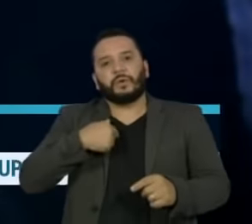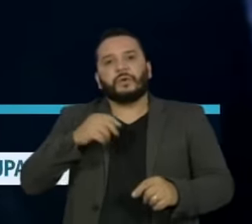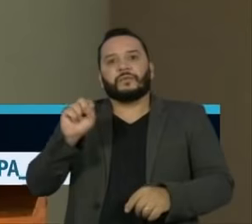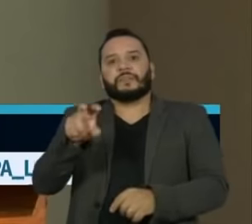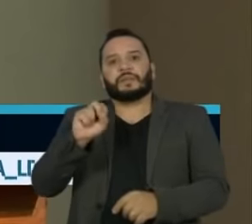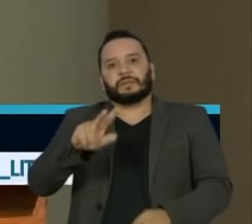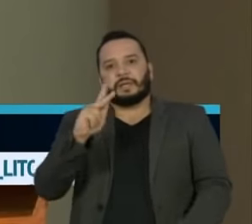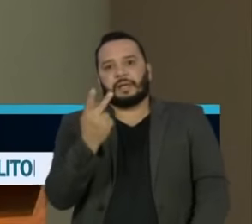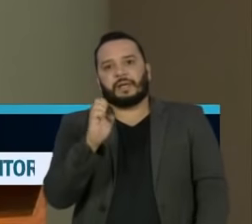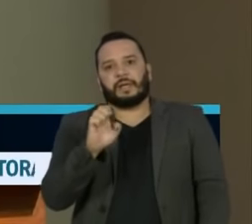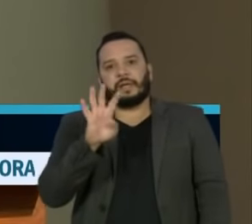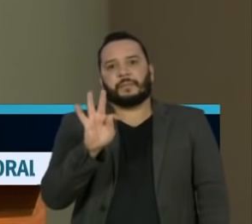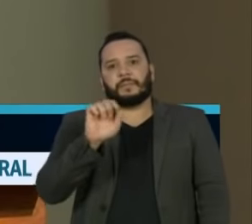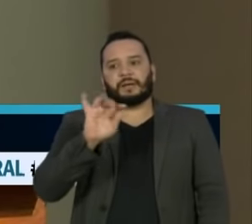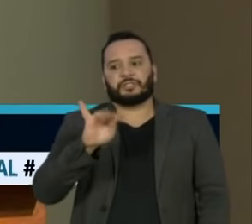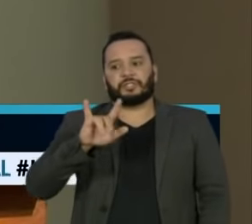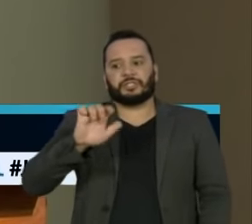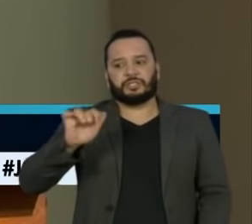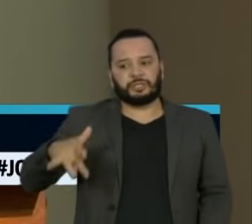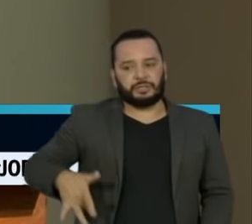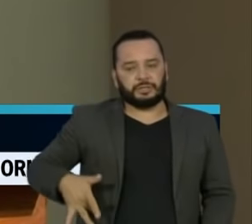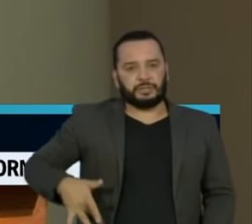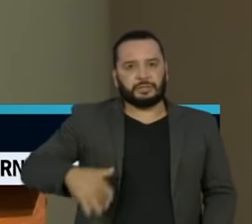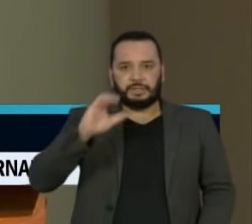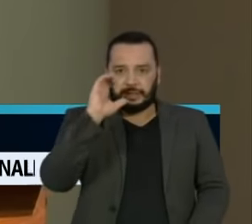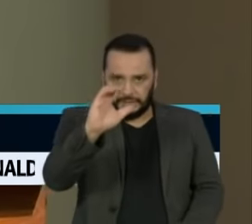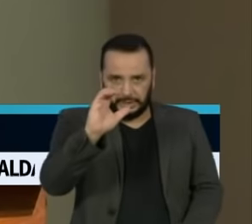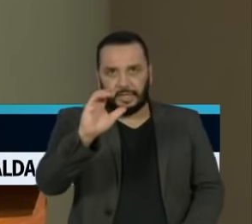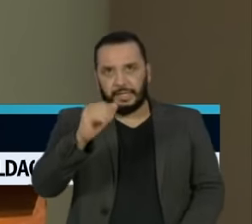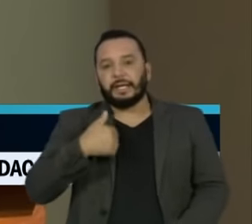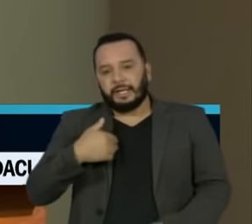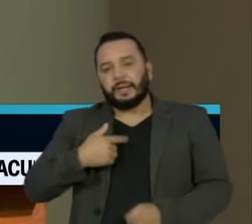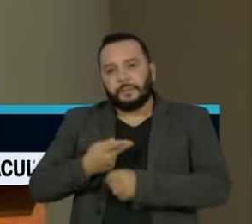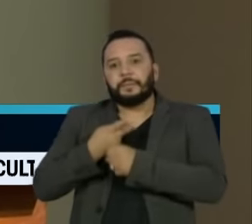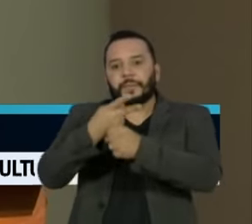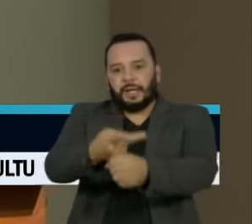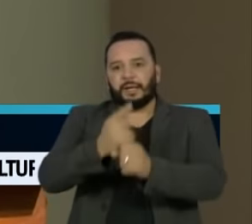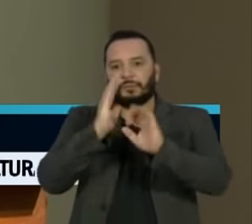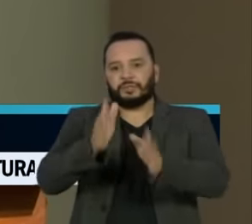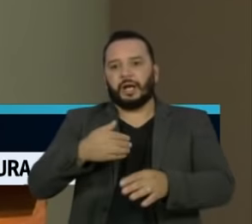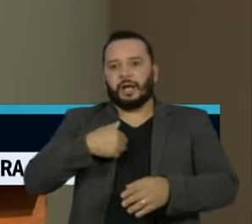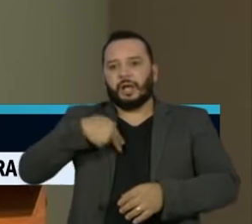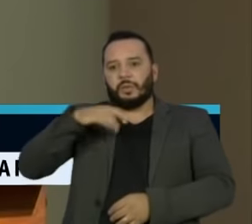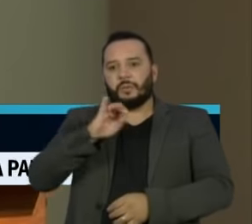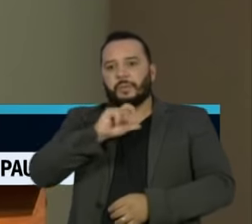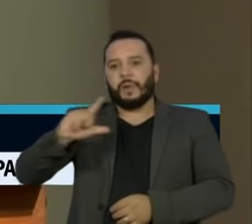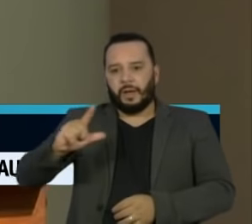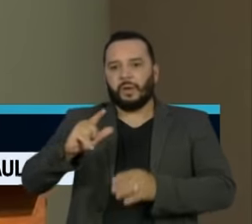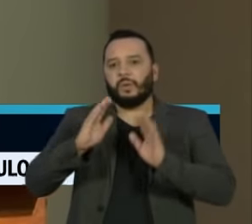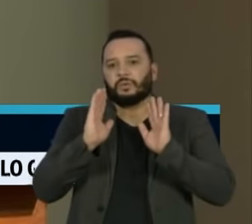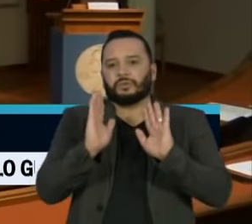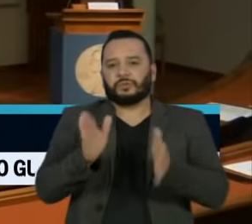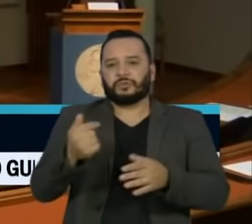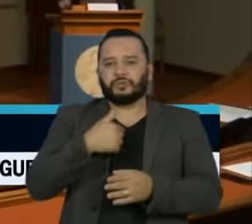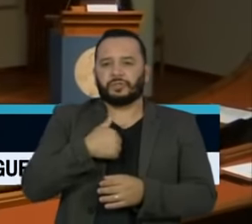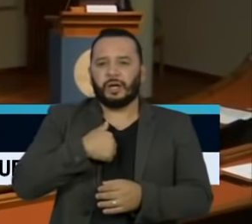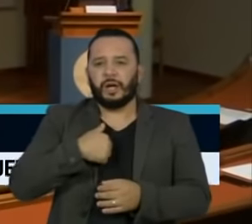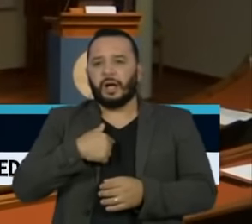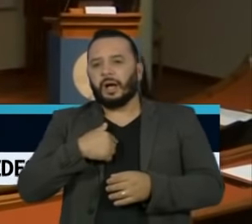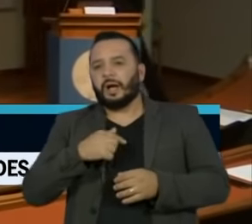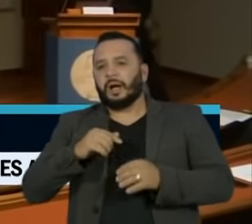O anúncio do prêmio foi feito nesta manhã no Instituto Karolinska, em Estocolmo. A instituição